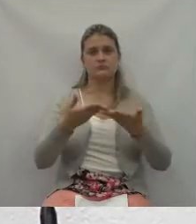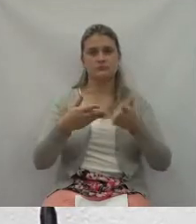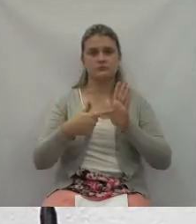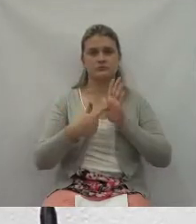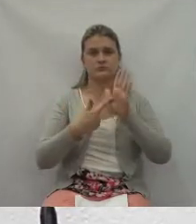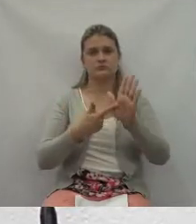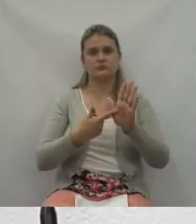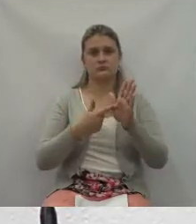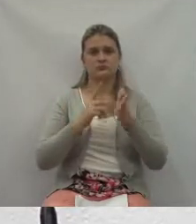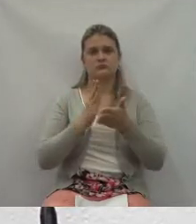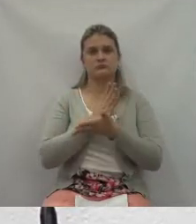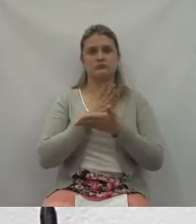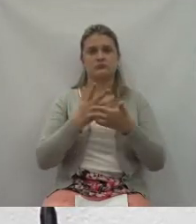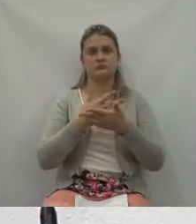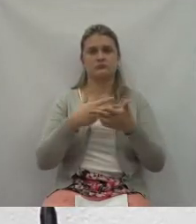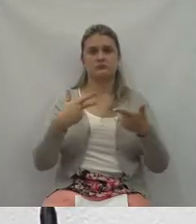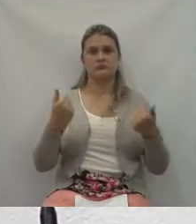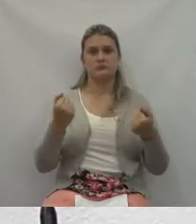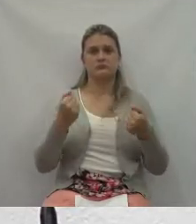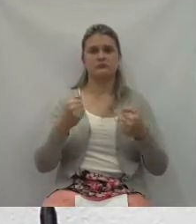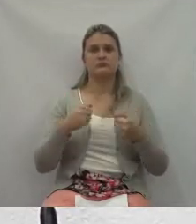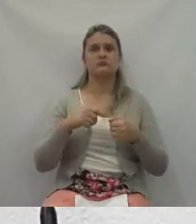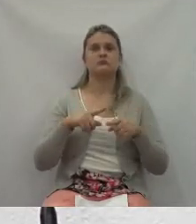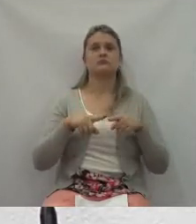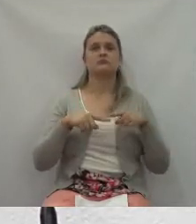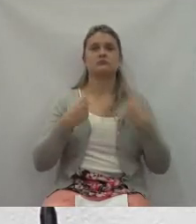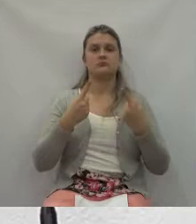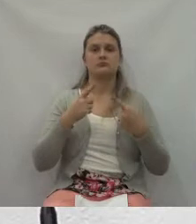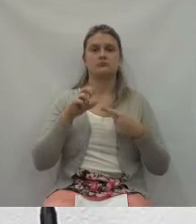esse ato em si só,